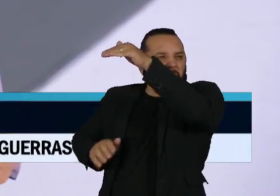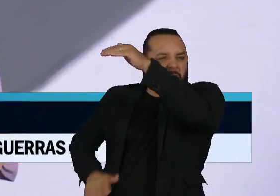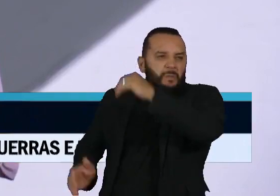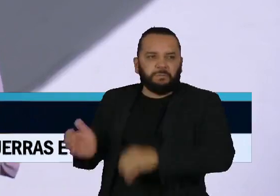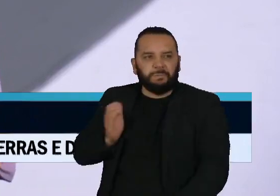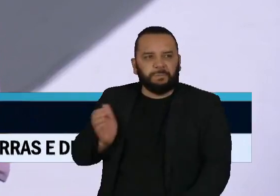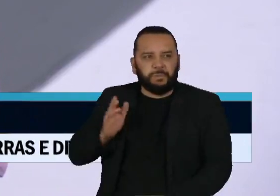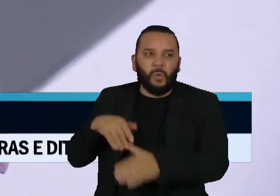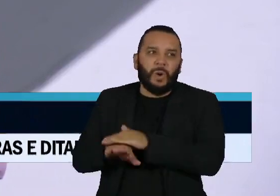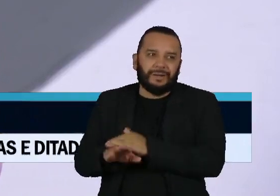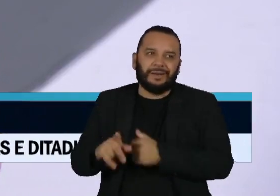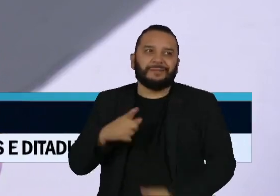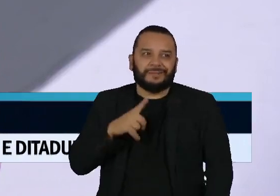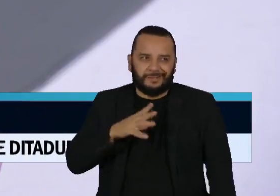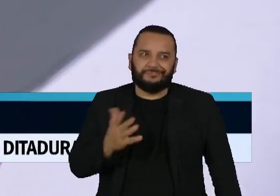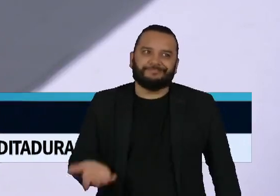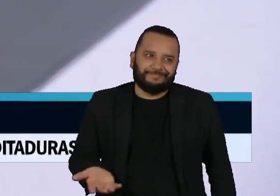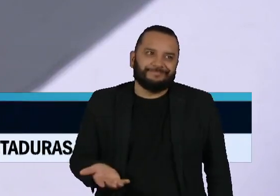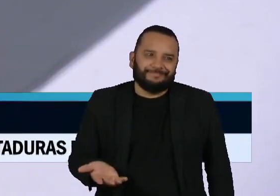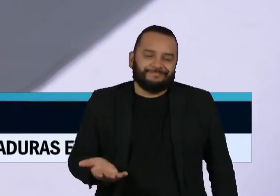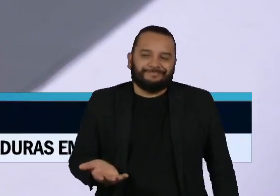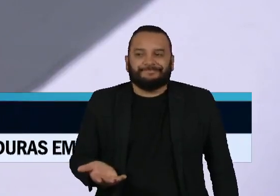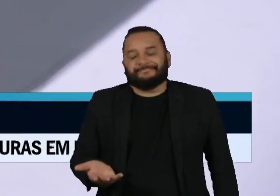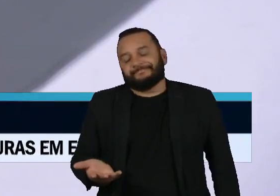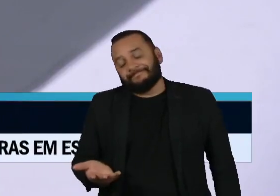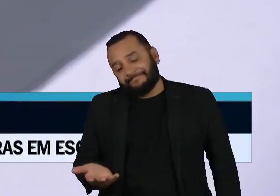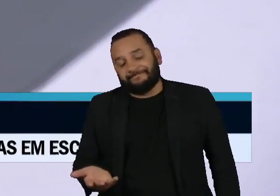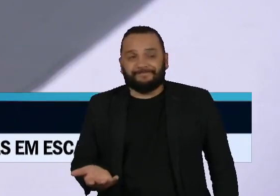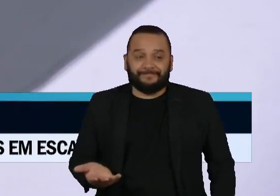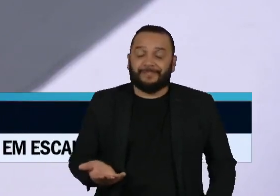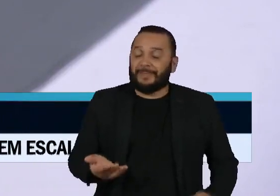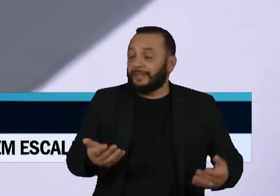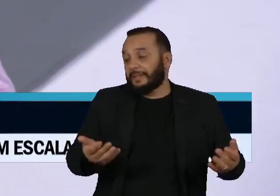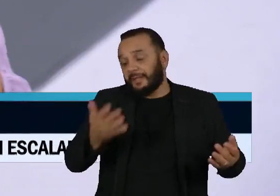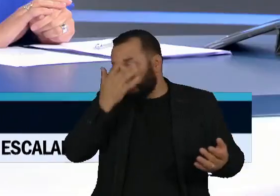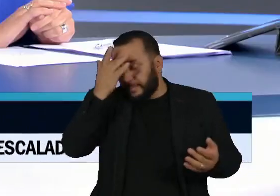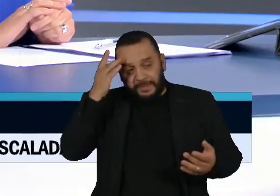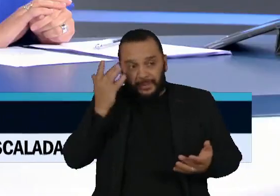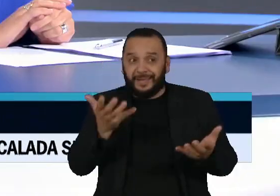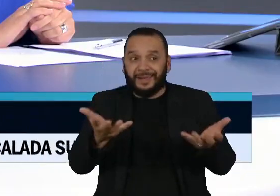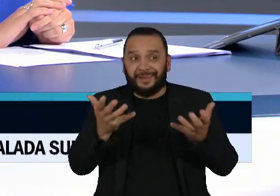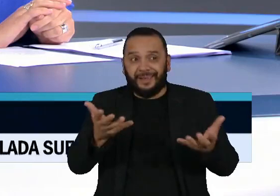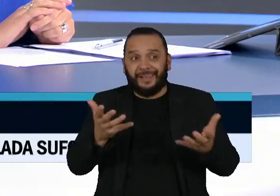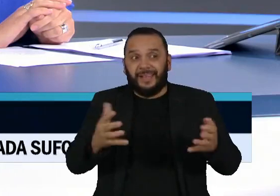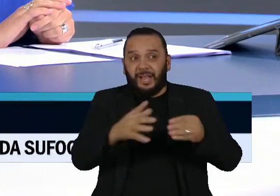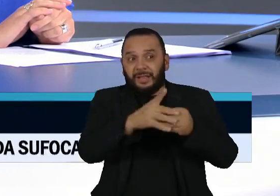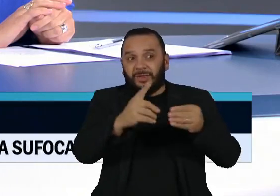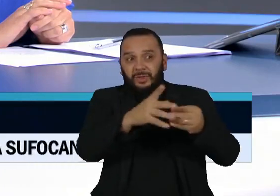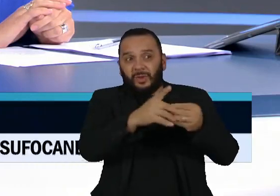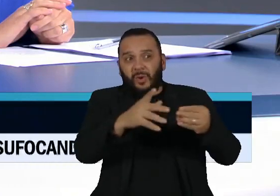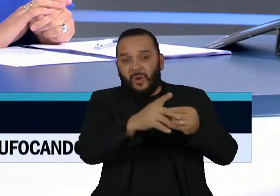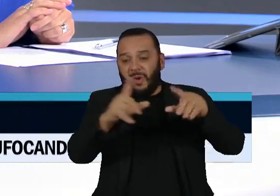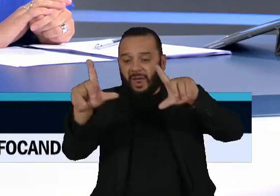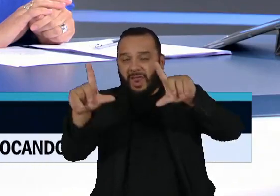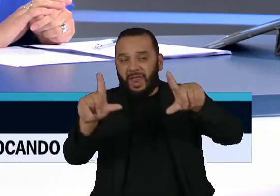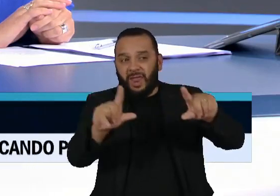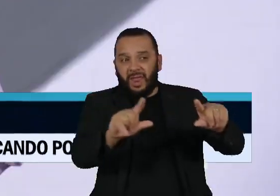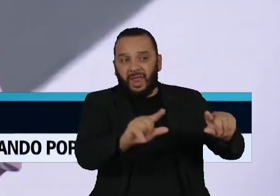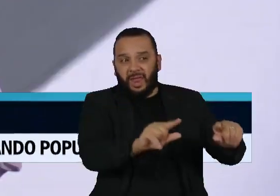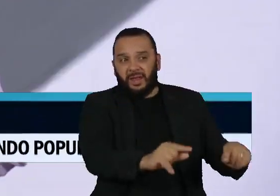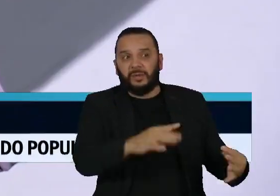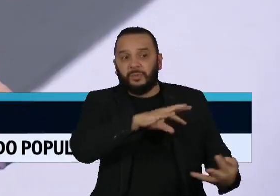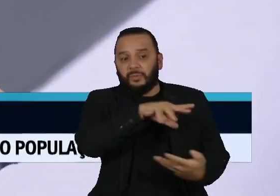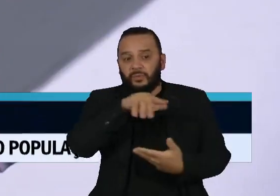tem aí uma política de desdolarização no mundo, não é uma questão só brasileira. Há essa